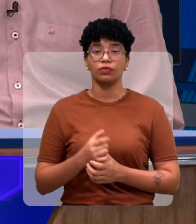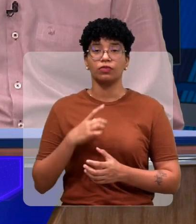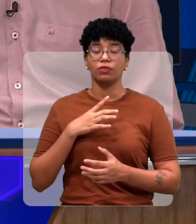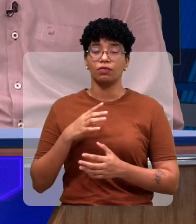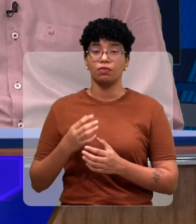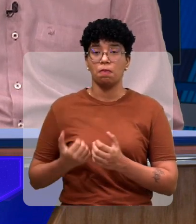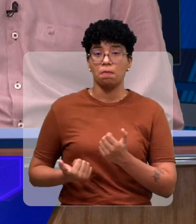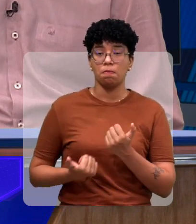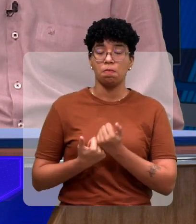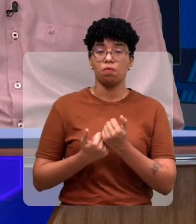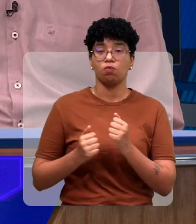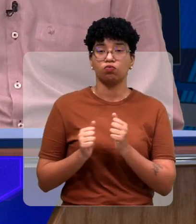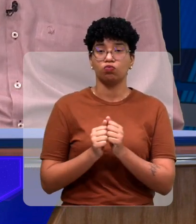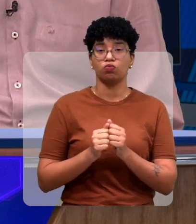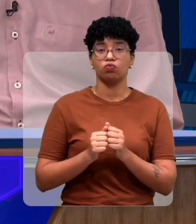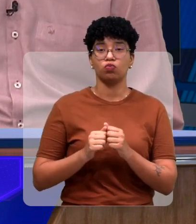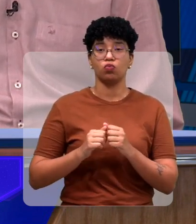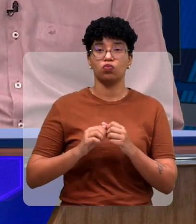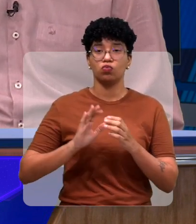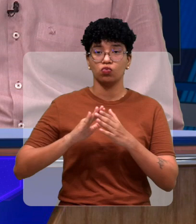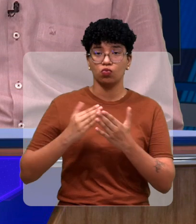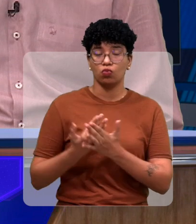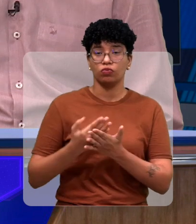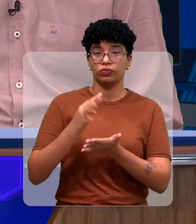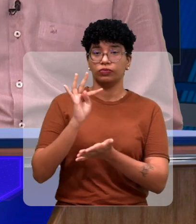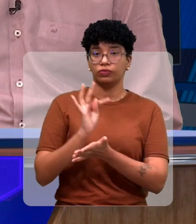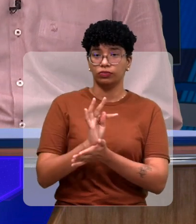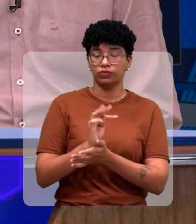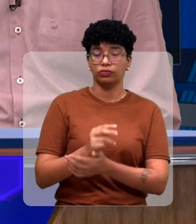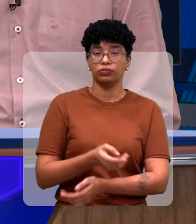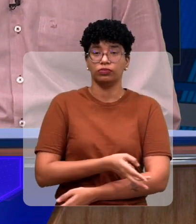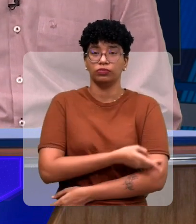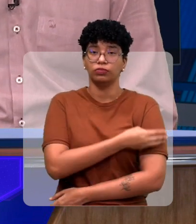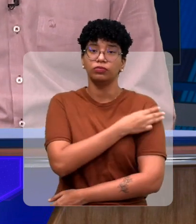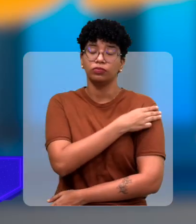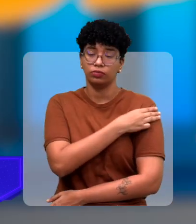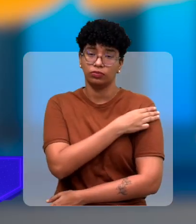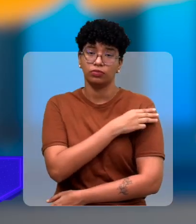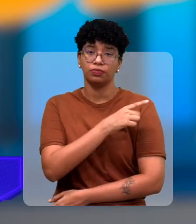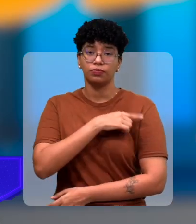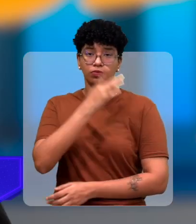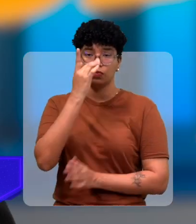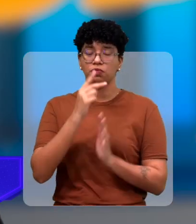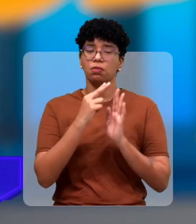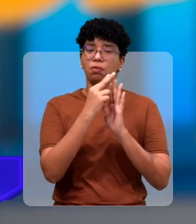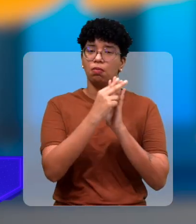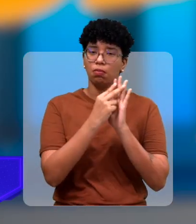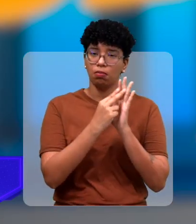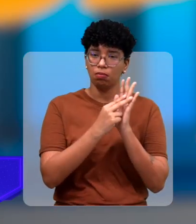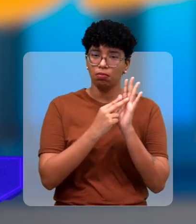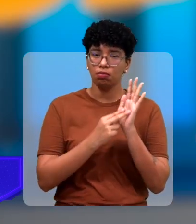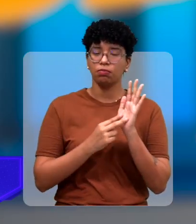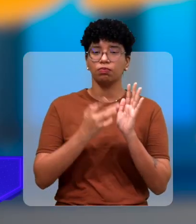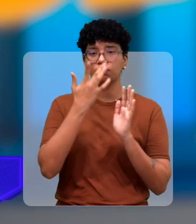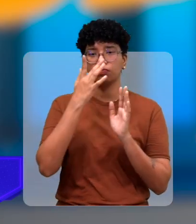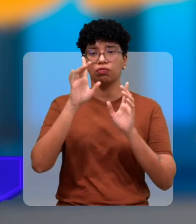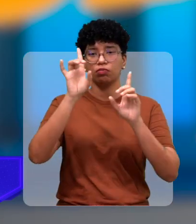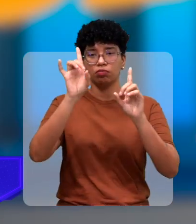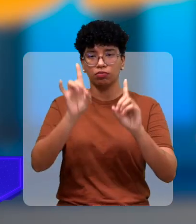uma parceria com a escola aqui em Teresina, do ensino médio, entendeu? Sim. Então, vão os módulos e a pessoa lê para